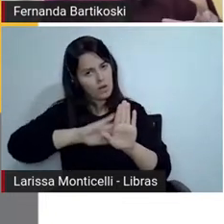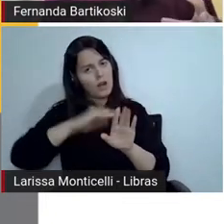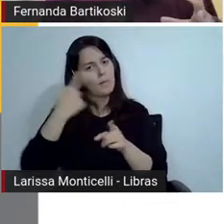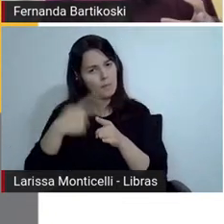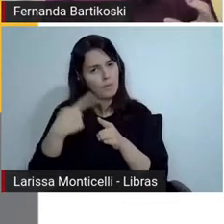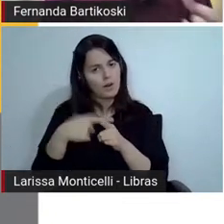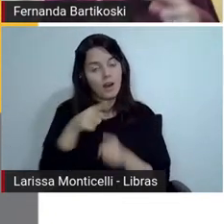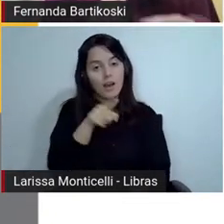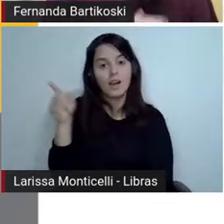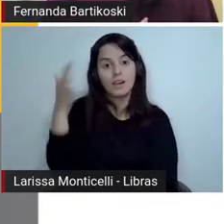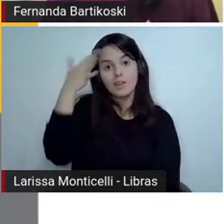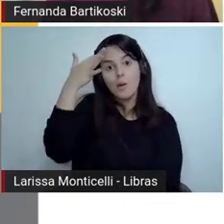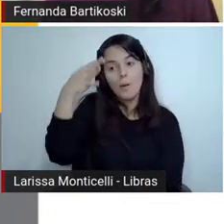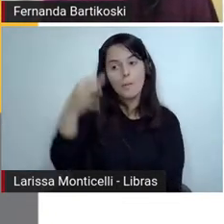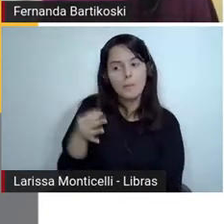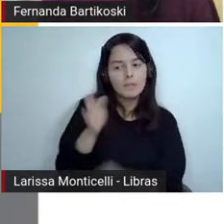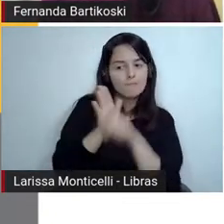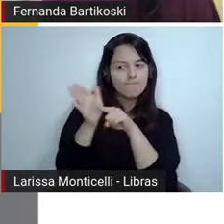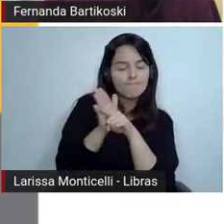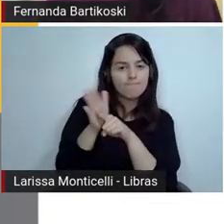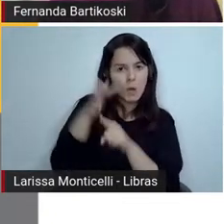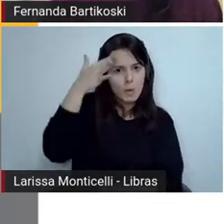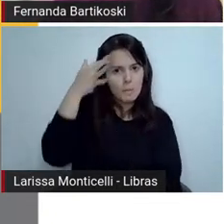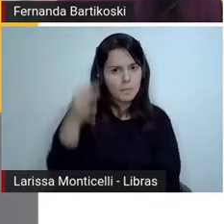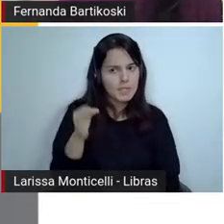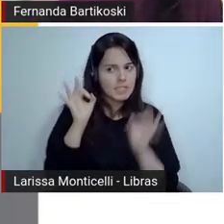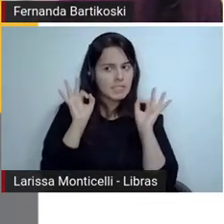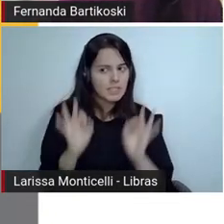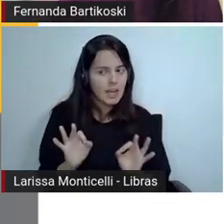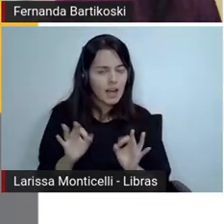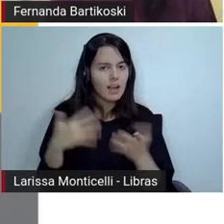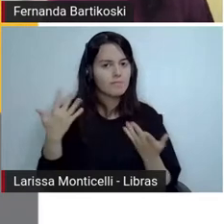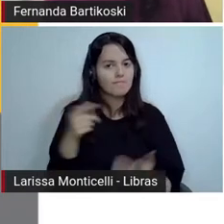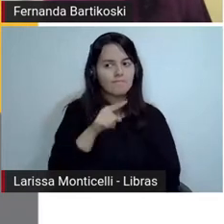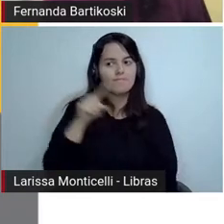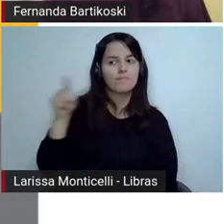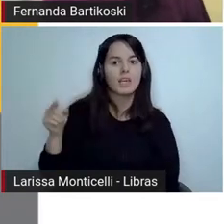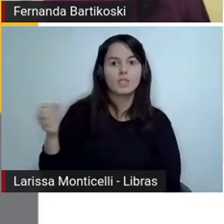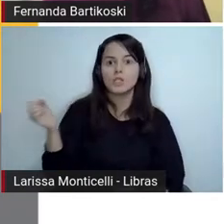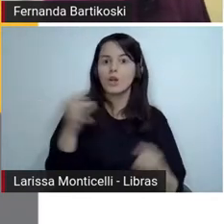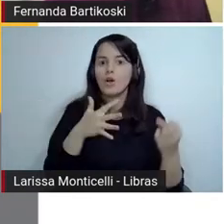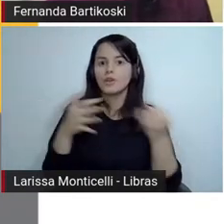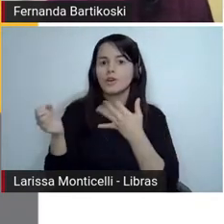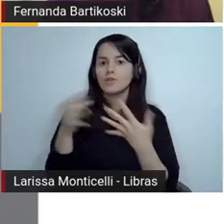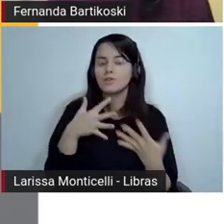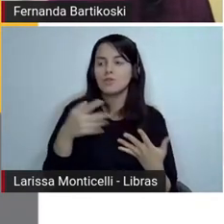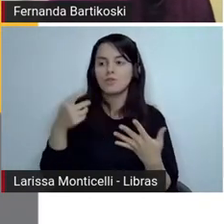entendimento dos alunos a respeito do incrível enigma do galinheiro